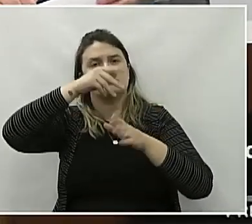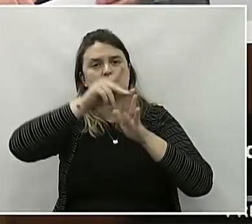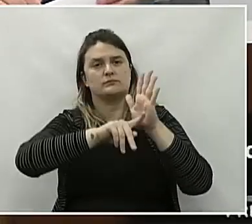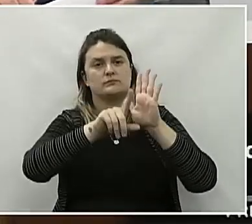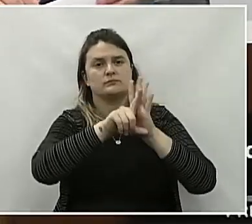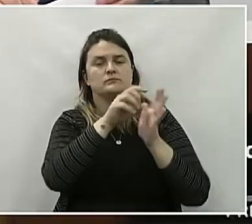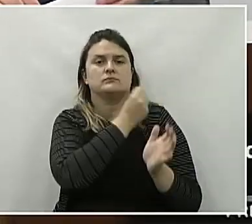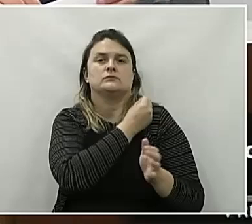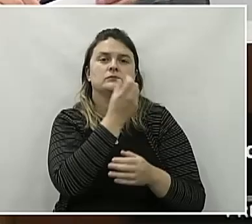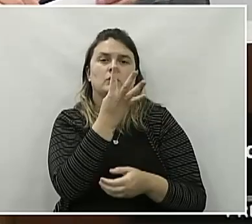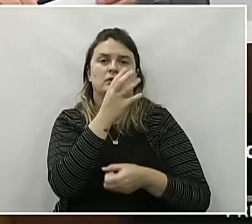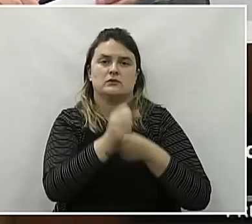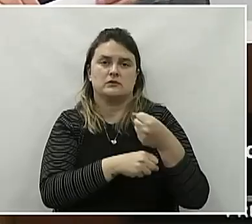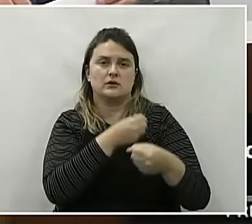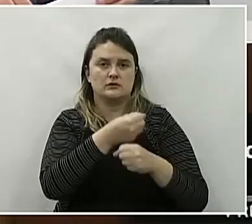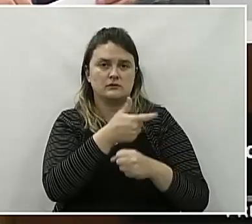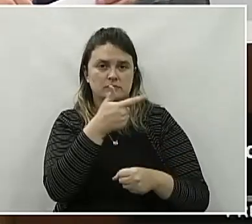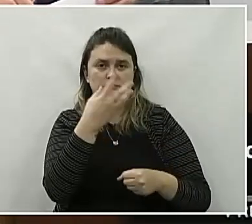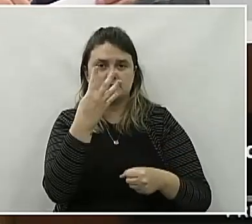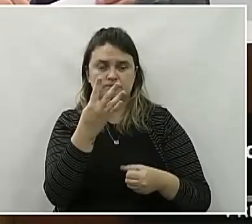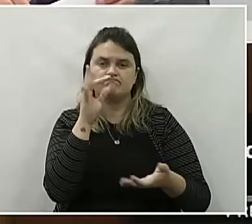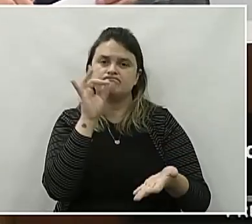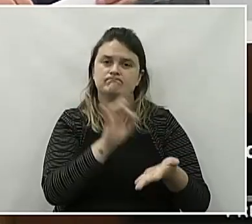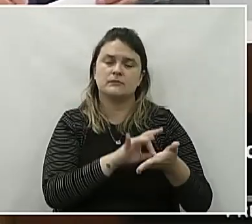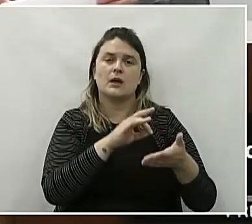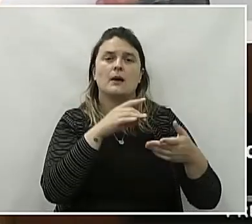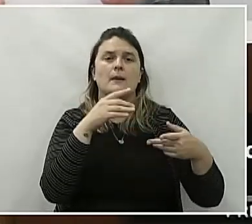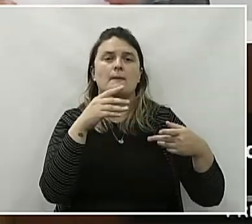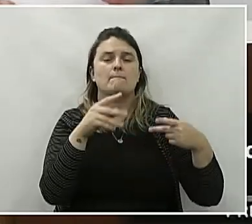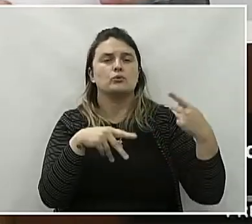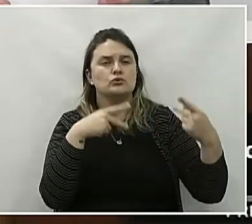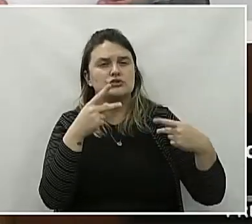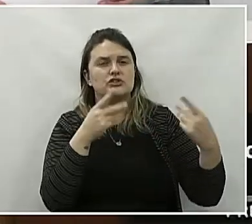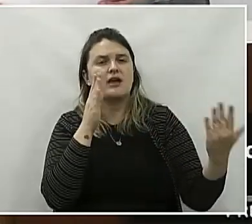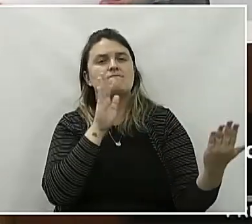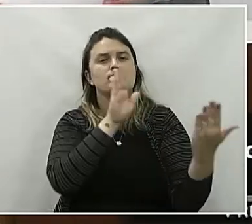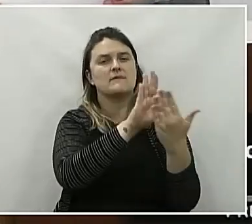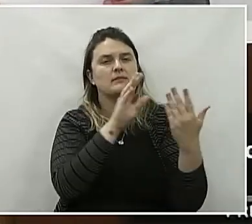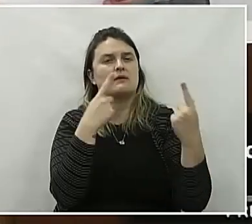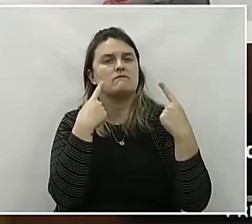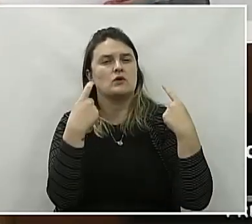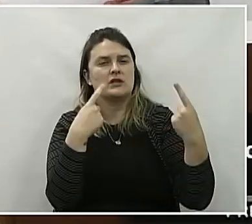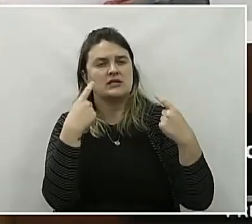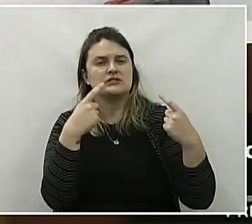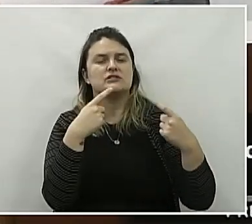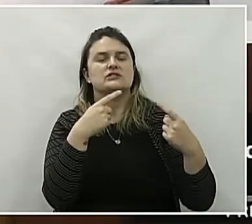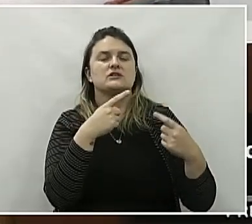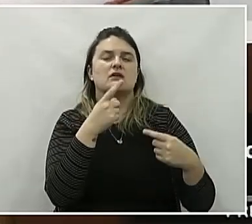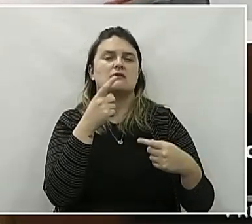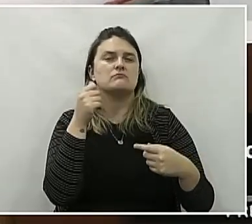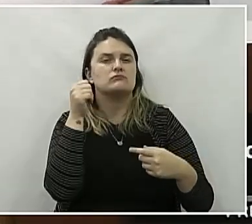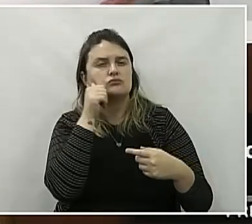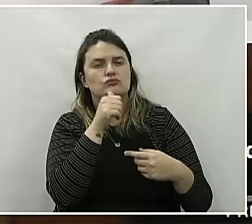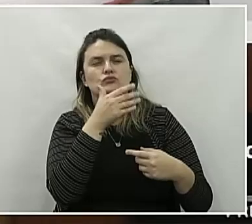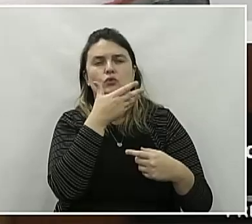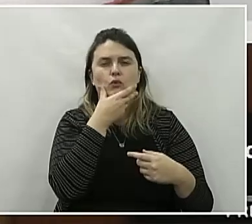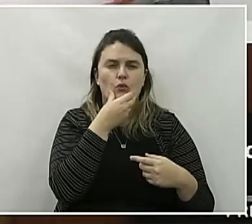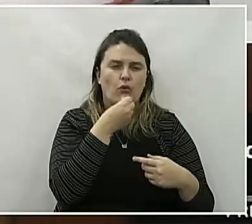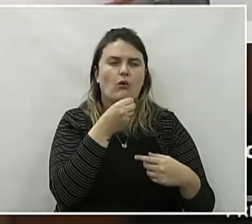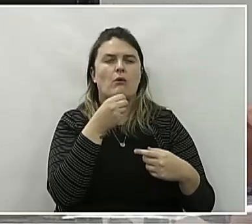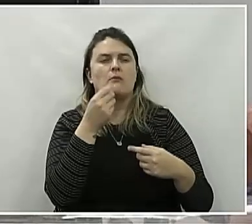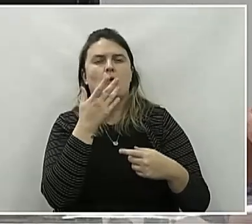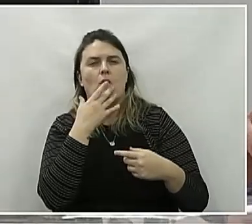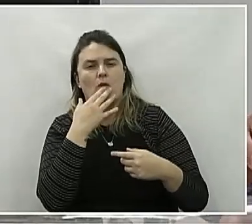ordinária número 4.2024, que institui a política municipal de enfrentamento à violência política de gênero e raça, em união da Vitória e da outras